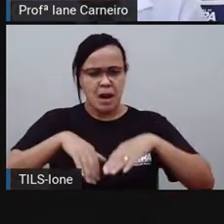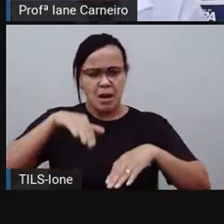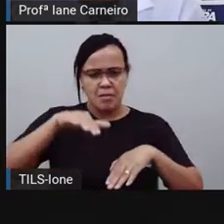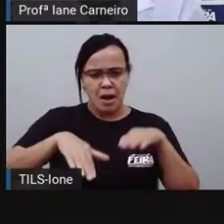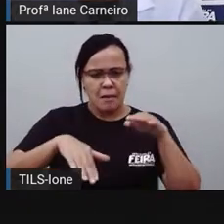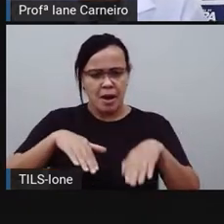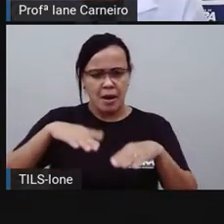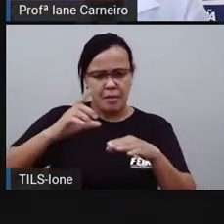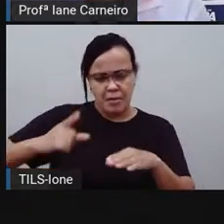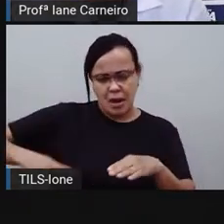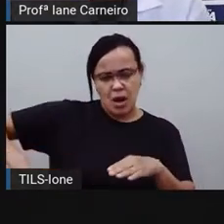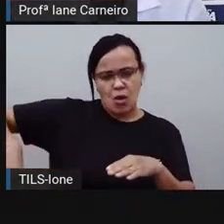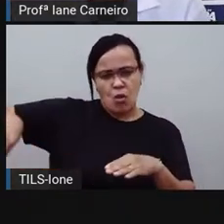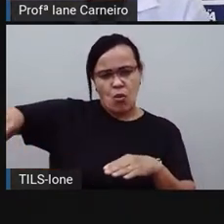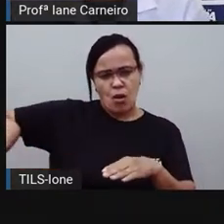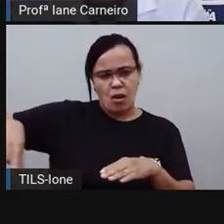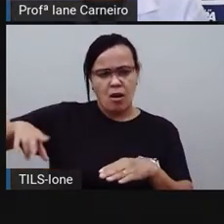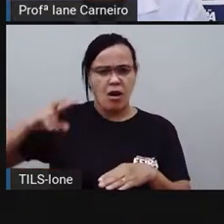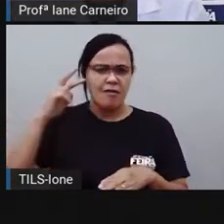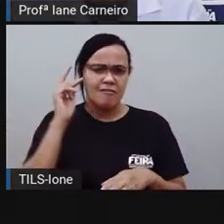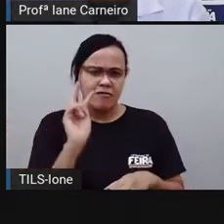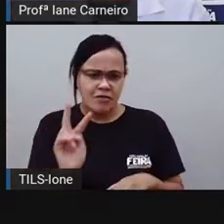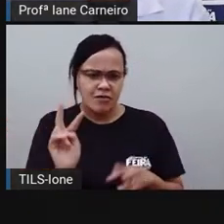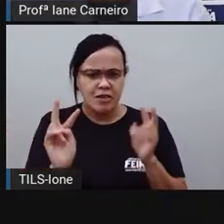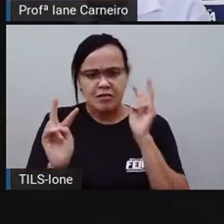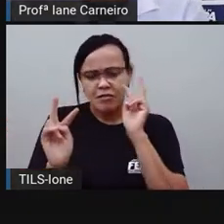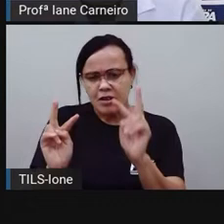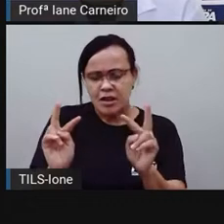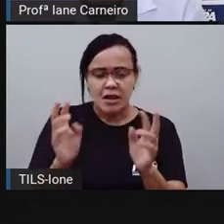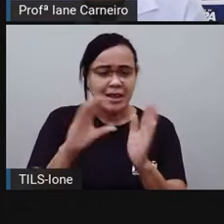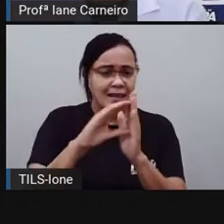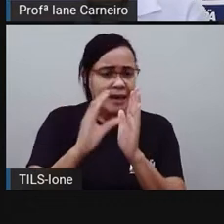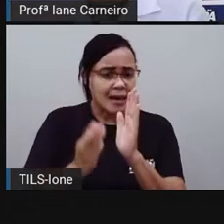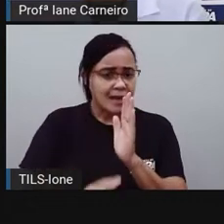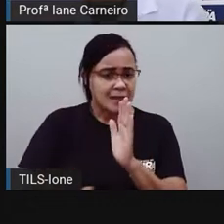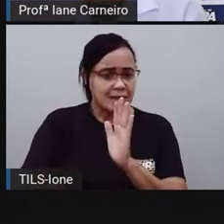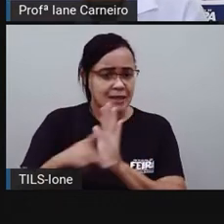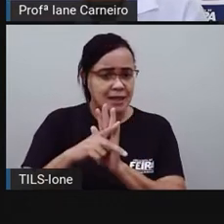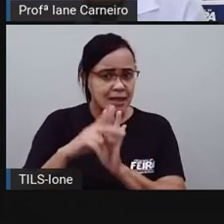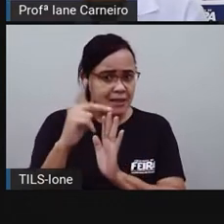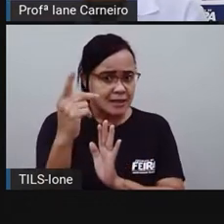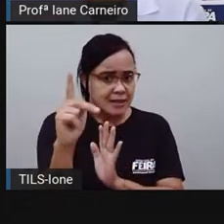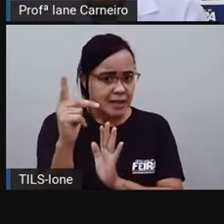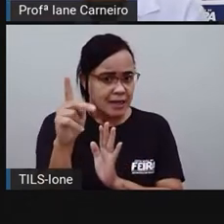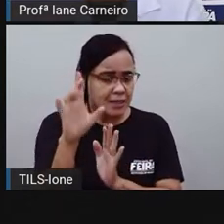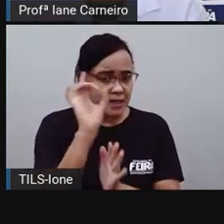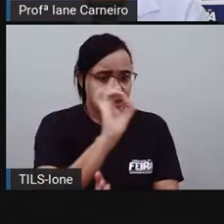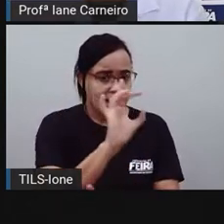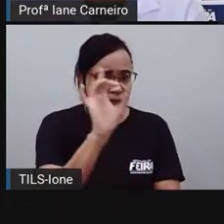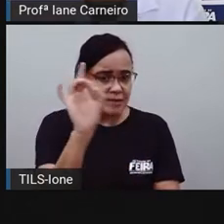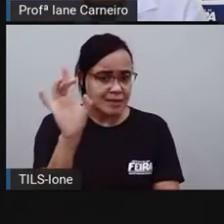rabos, né? Olhem todas as características dos animais, o tamanho deles, tá certo?